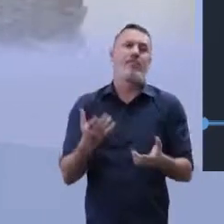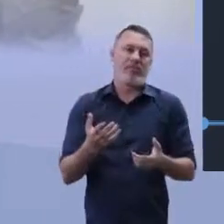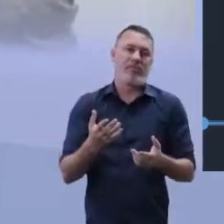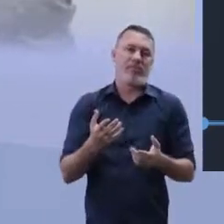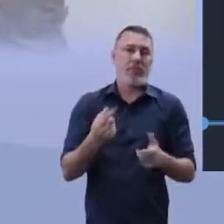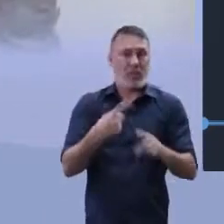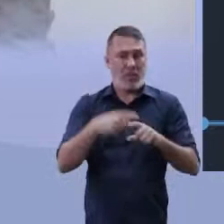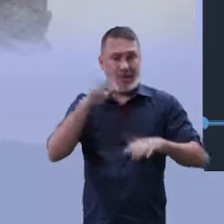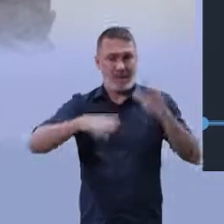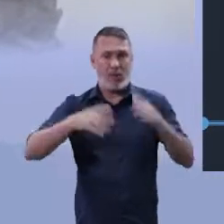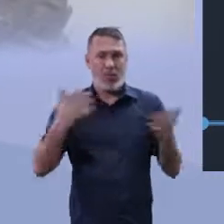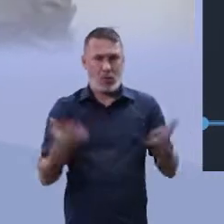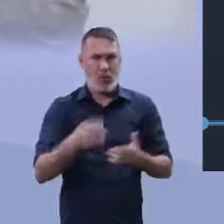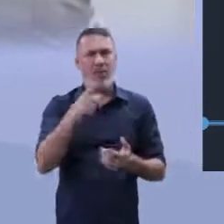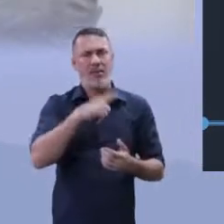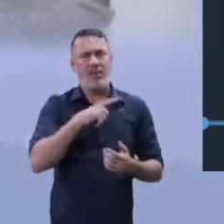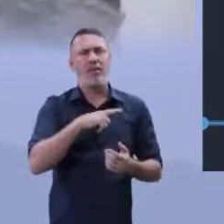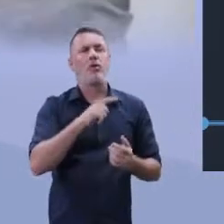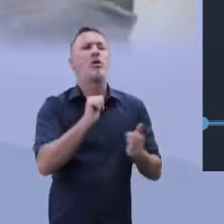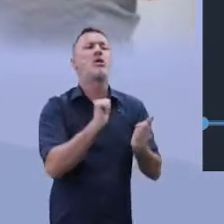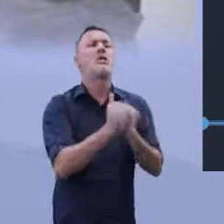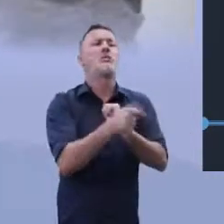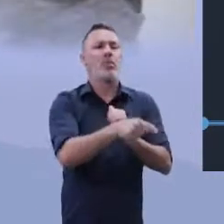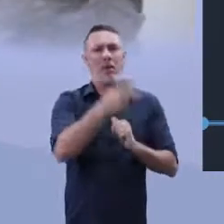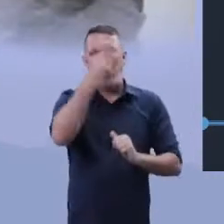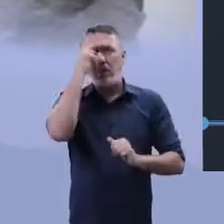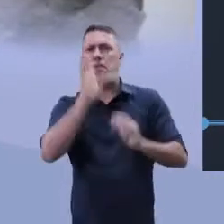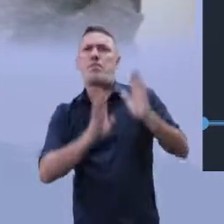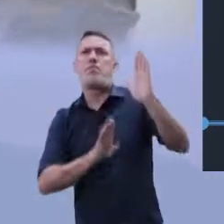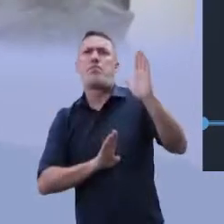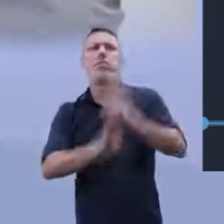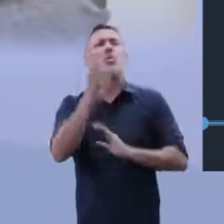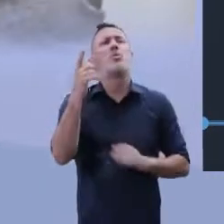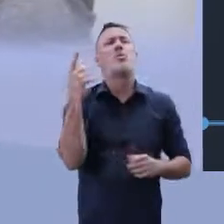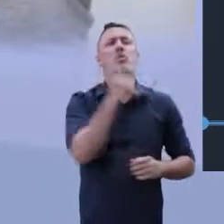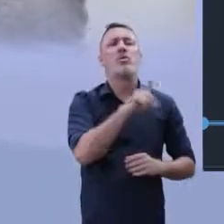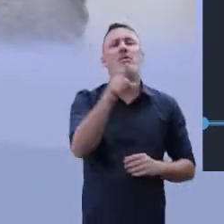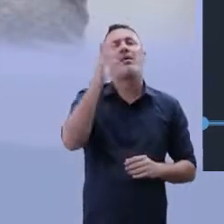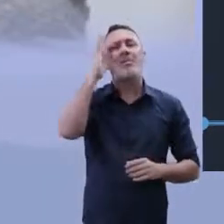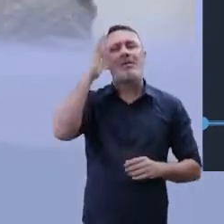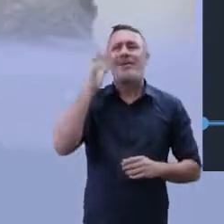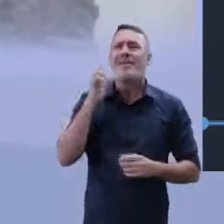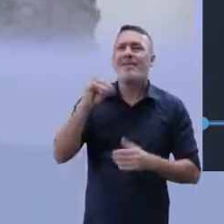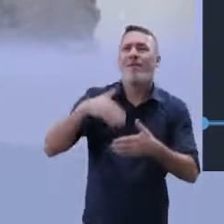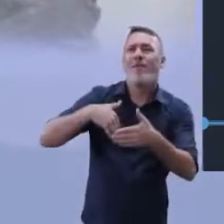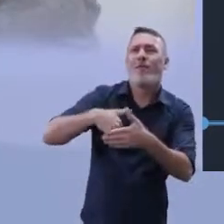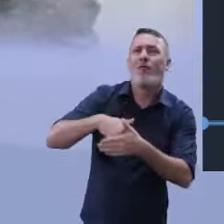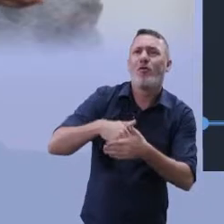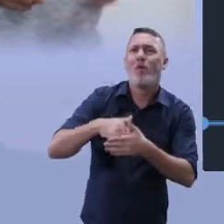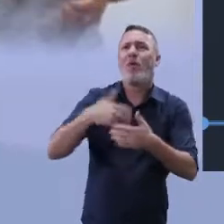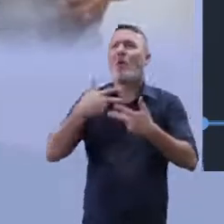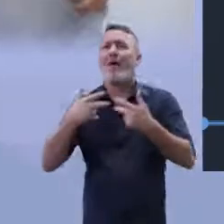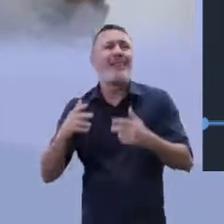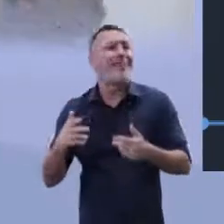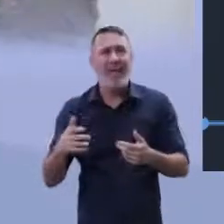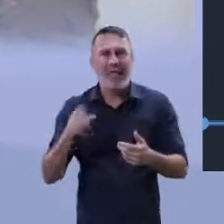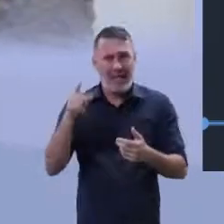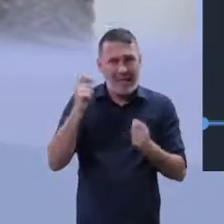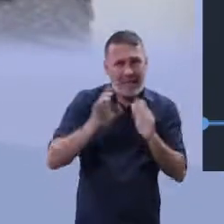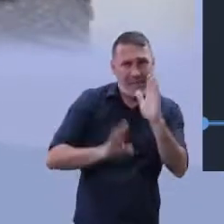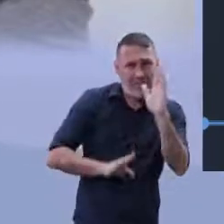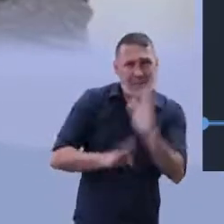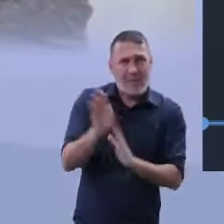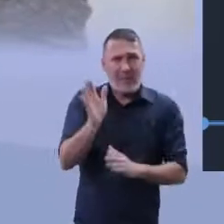Porque tem muitos hoje que conseguiram sucesso na área do esporte, que se você falar, quem seria pulando se não jogasse bola, se não nadasse, não